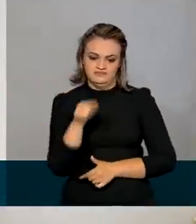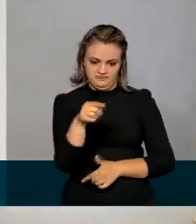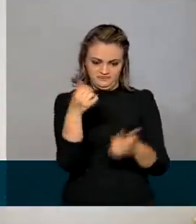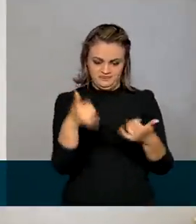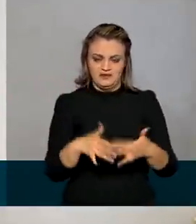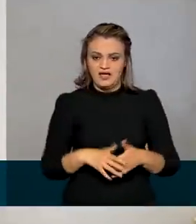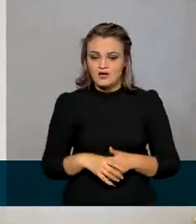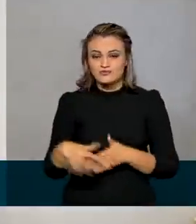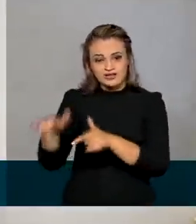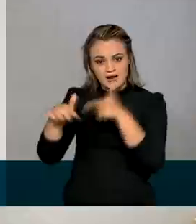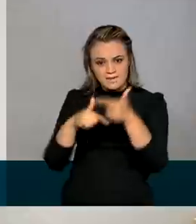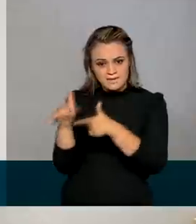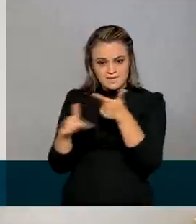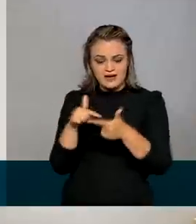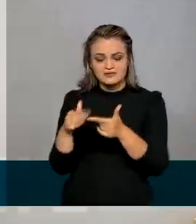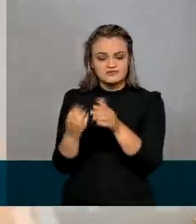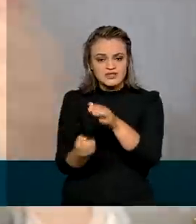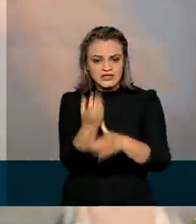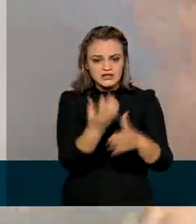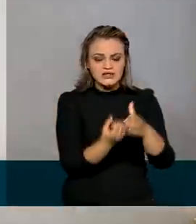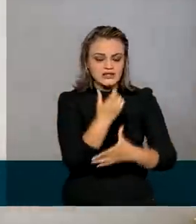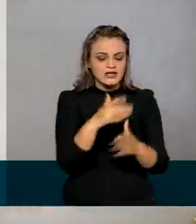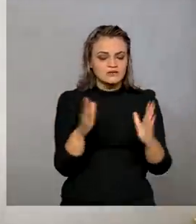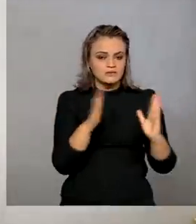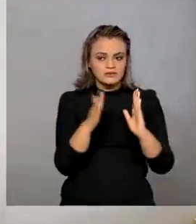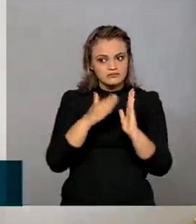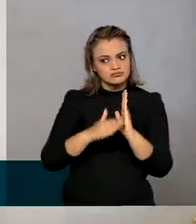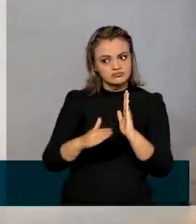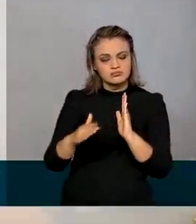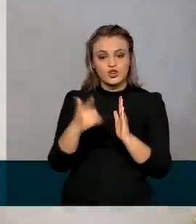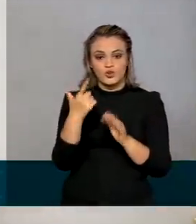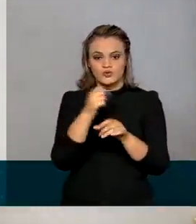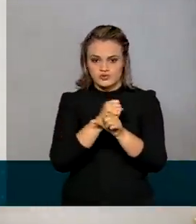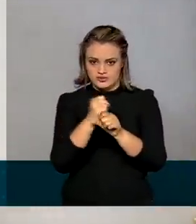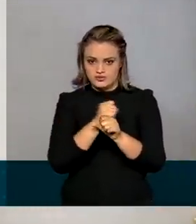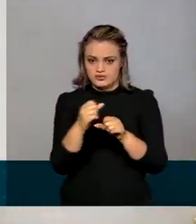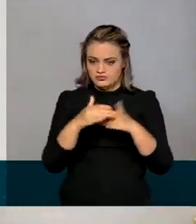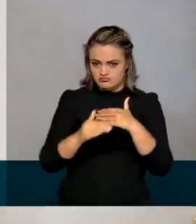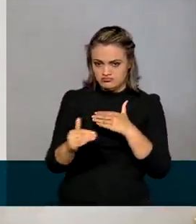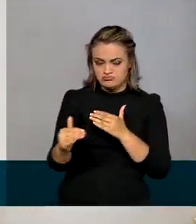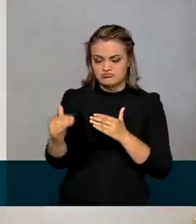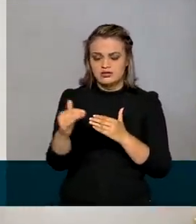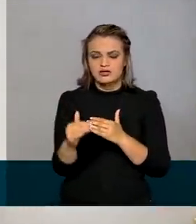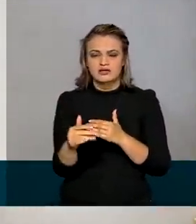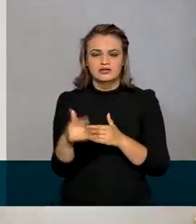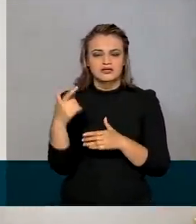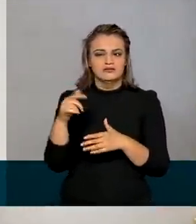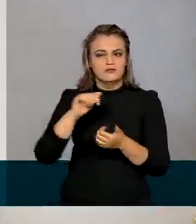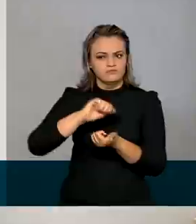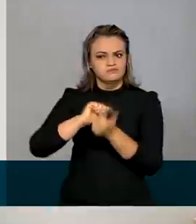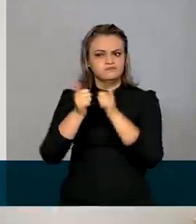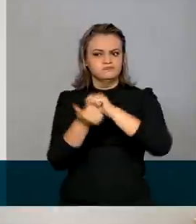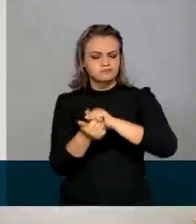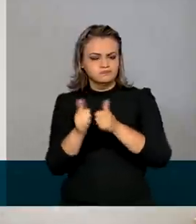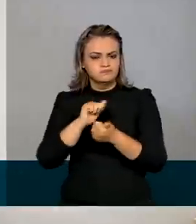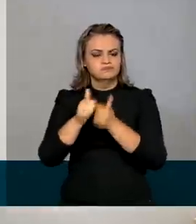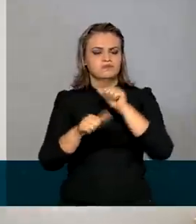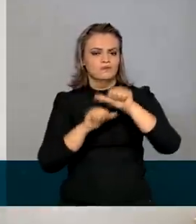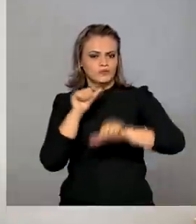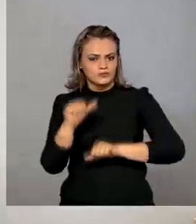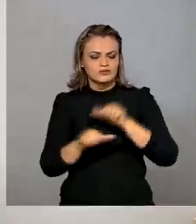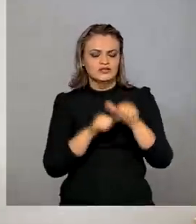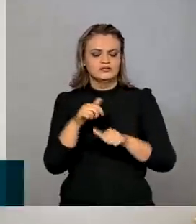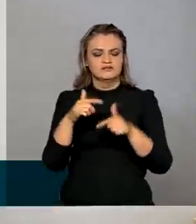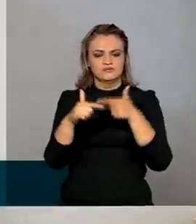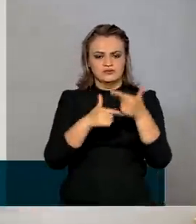funções em si serão criados ao longo dos próximos dois anos, mediante transformação dos